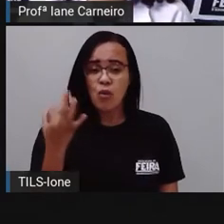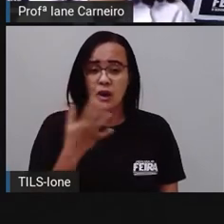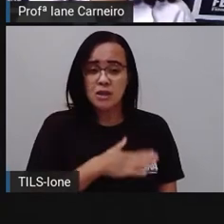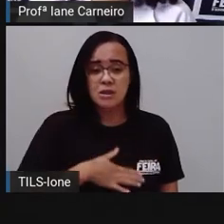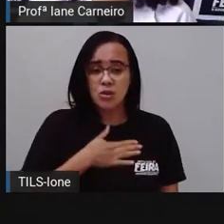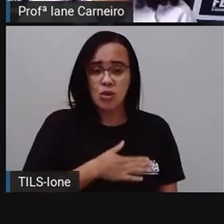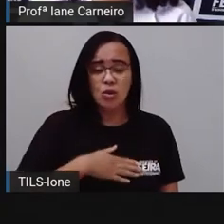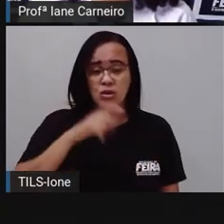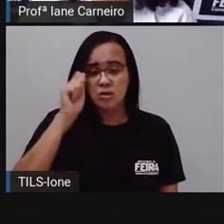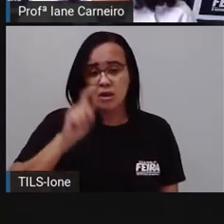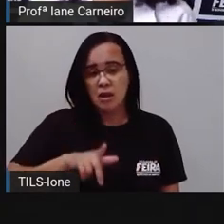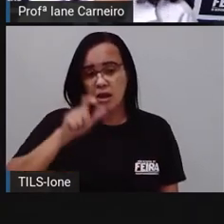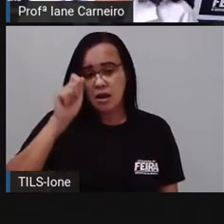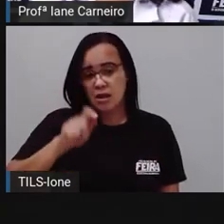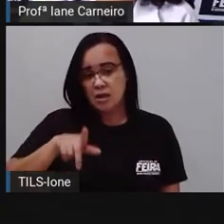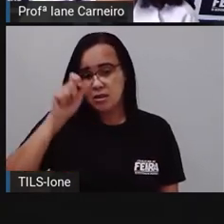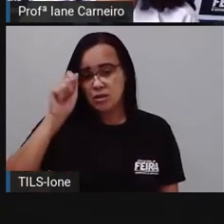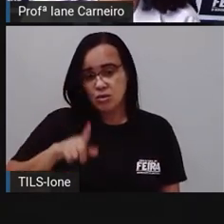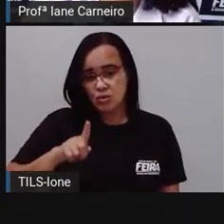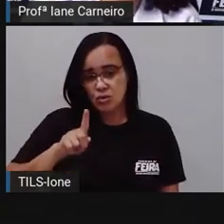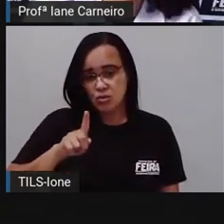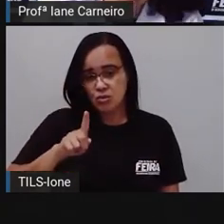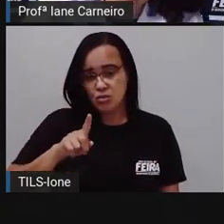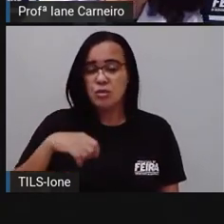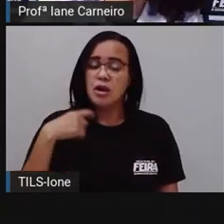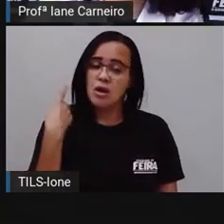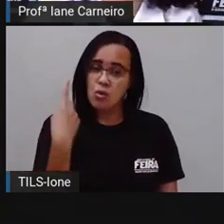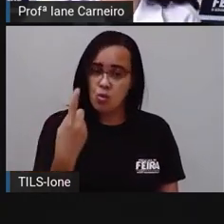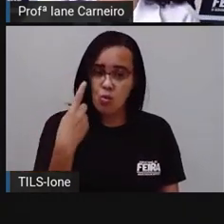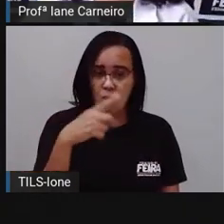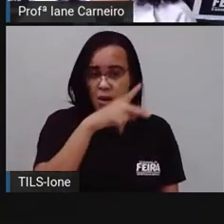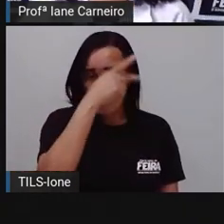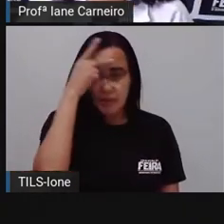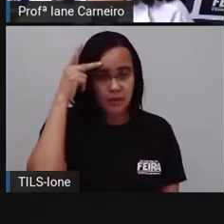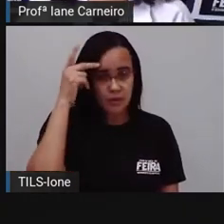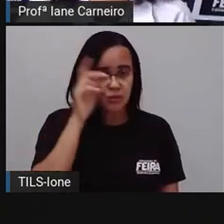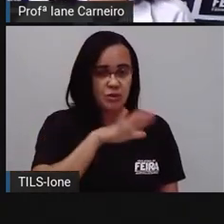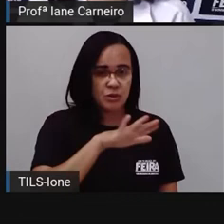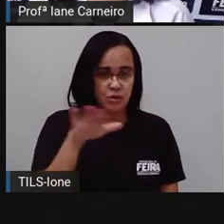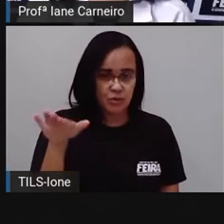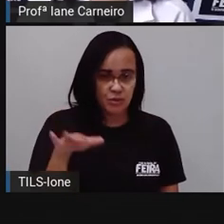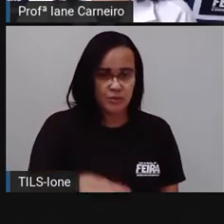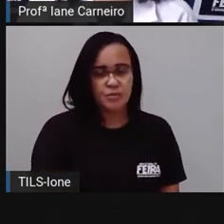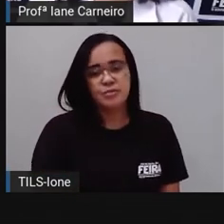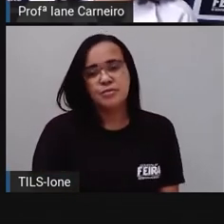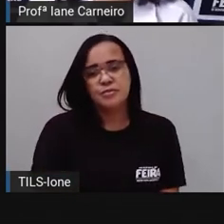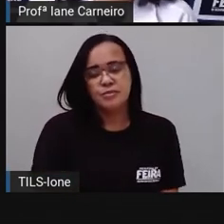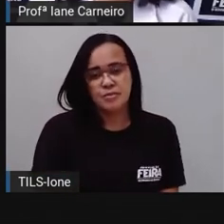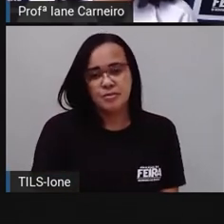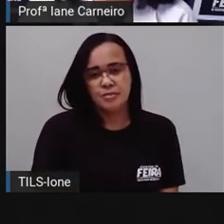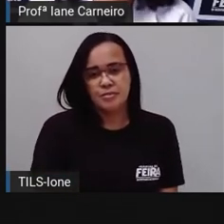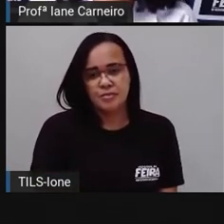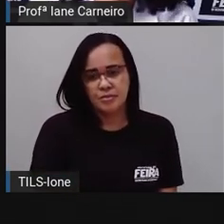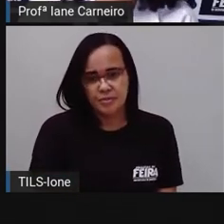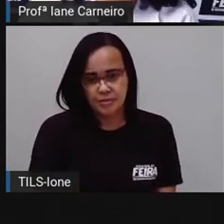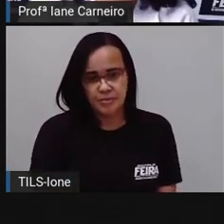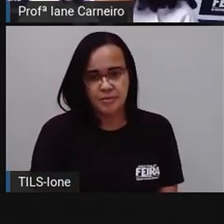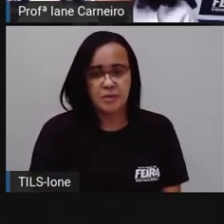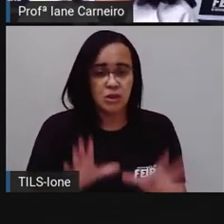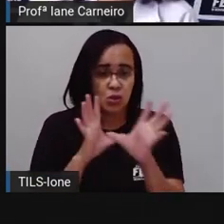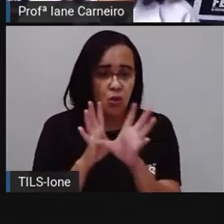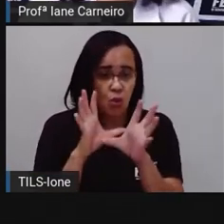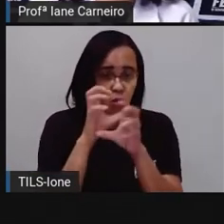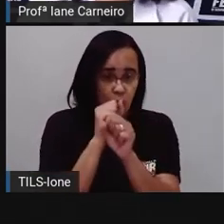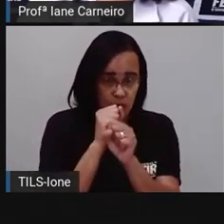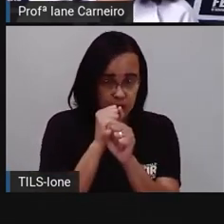a cor azul? Também uma pessoa. A gente coloca o numeral 1 também. Então, aqui a gente tem as quantidades, né?